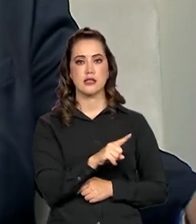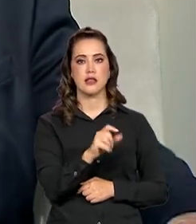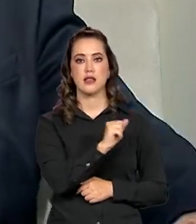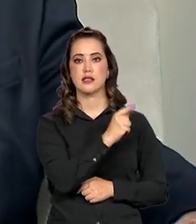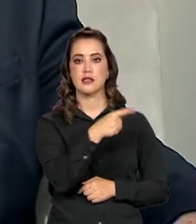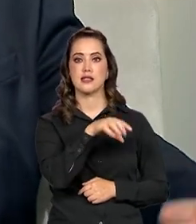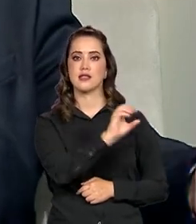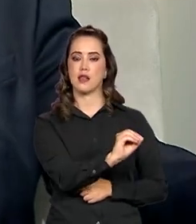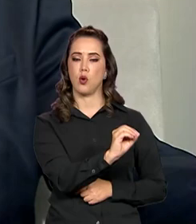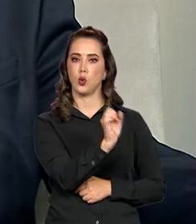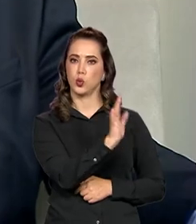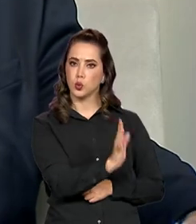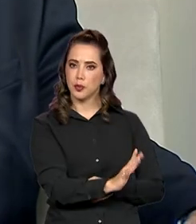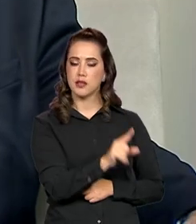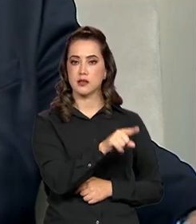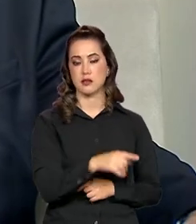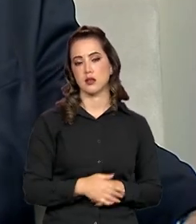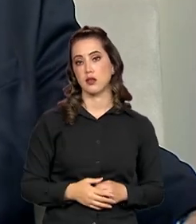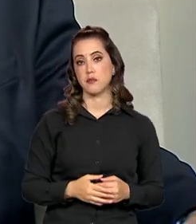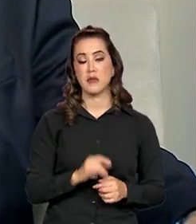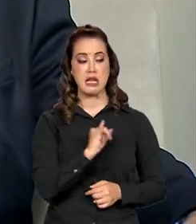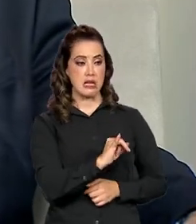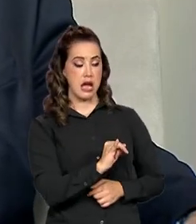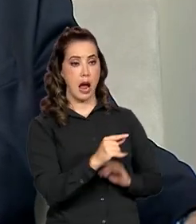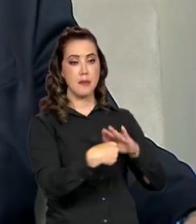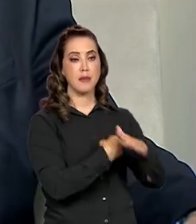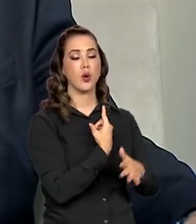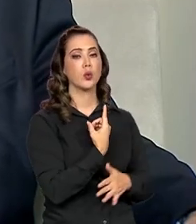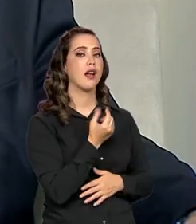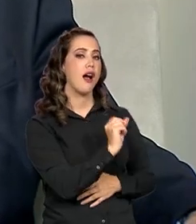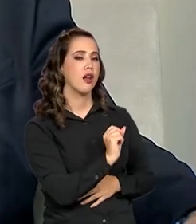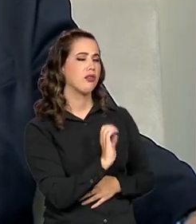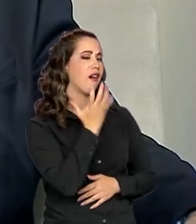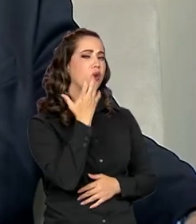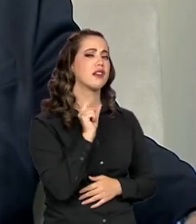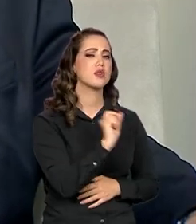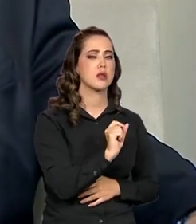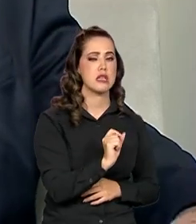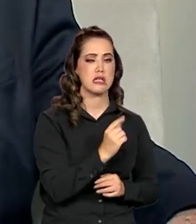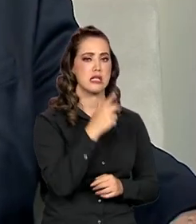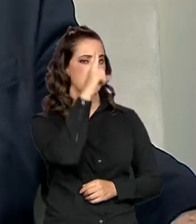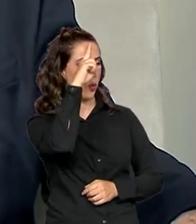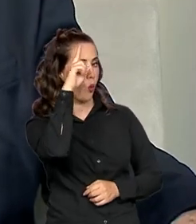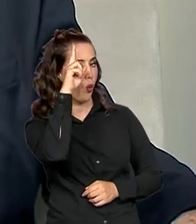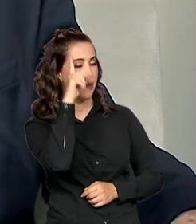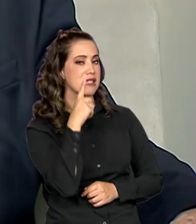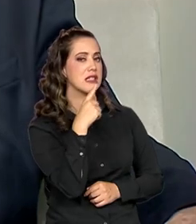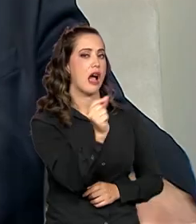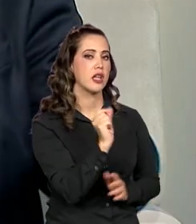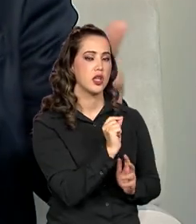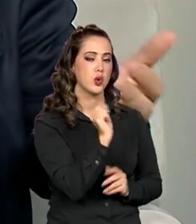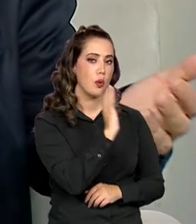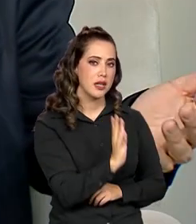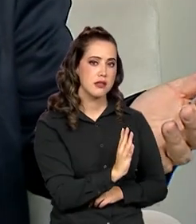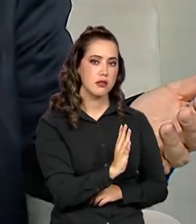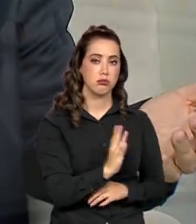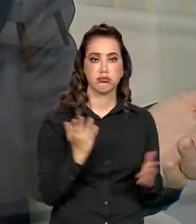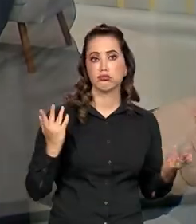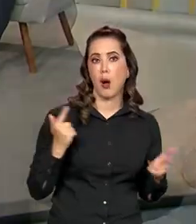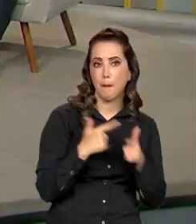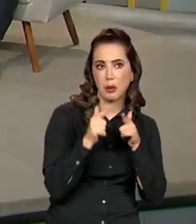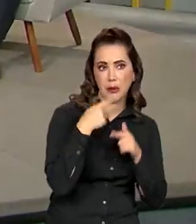Uber. Não é problema dos trabalhadores, porque seguramente outras empresas preencherão esse espaço. Pode até ter um